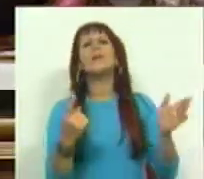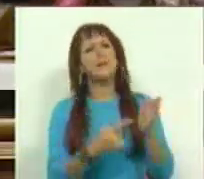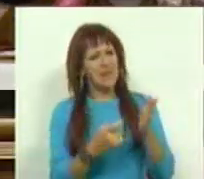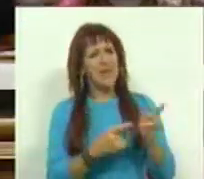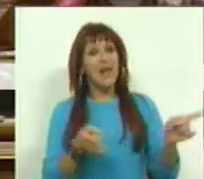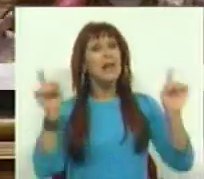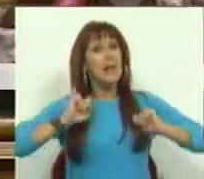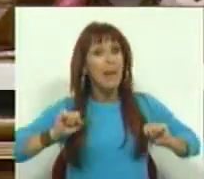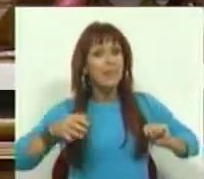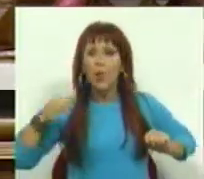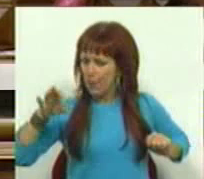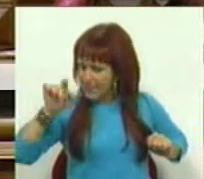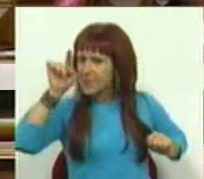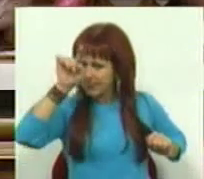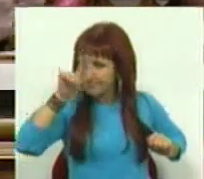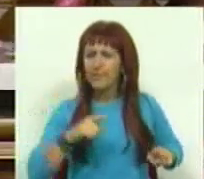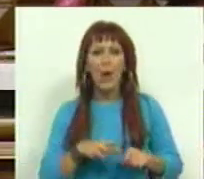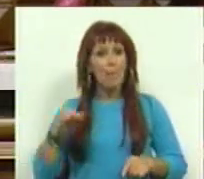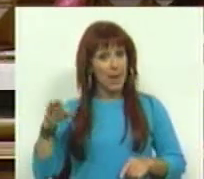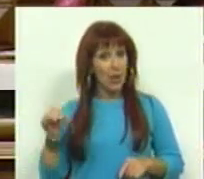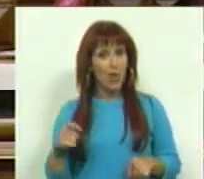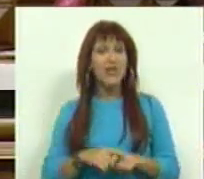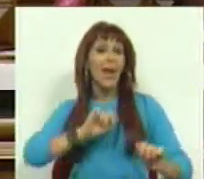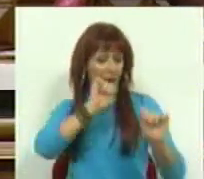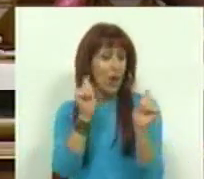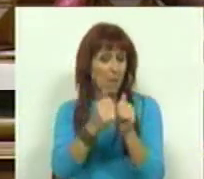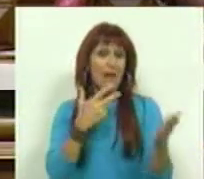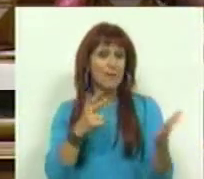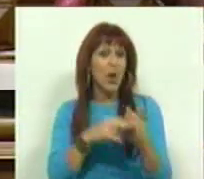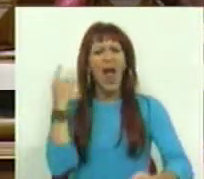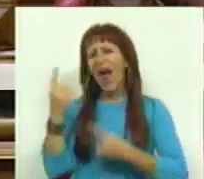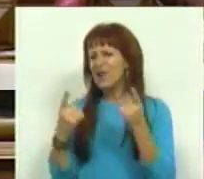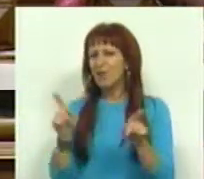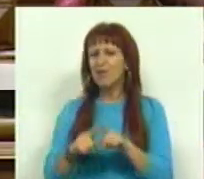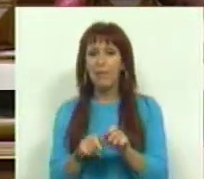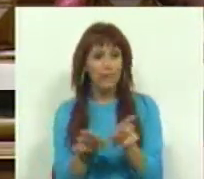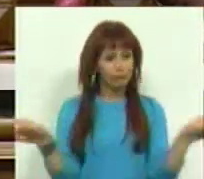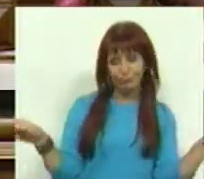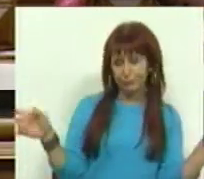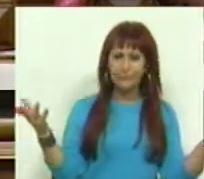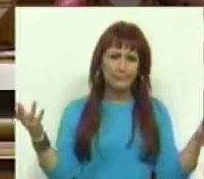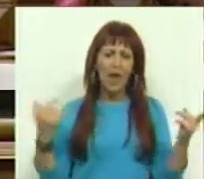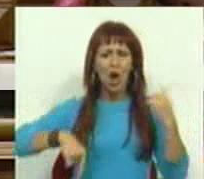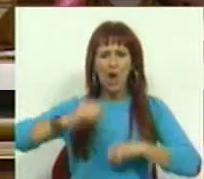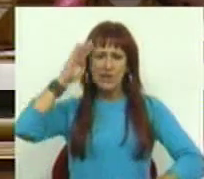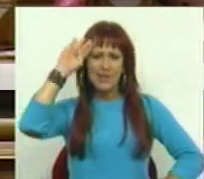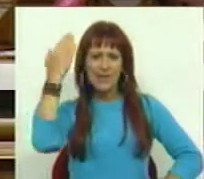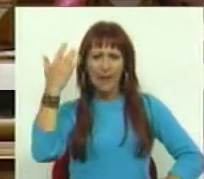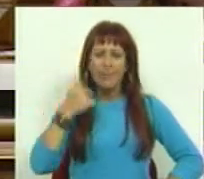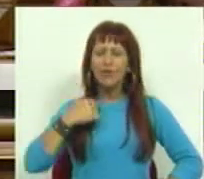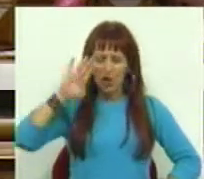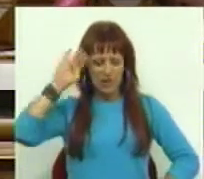necessárias e também no Partido Socialista. O Partido Socialista acompanha, verdade, mas muitas vezes também andamos para trás. Nós sabemos